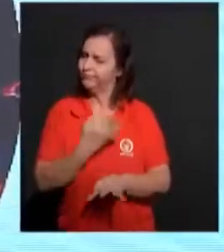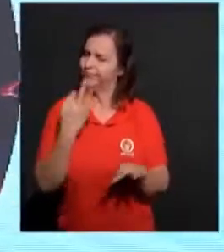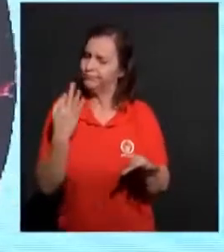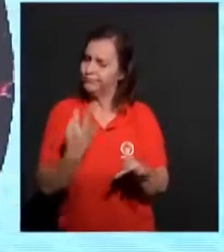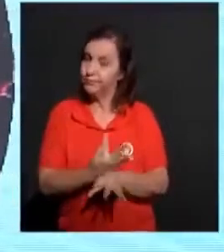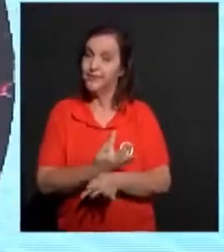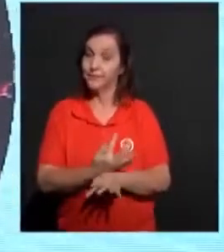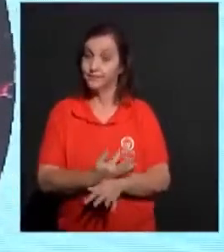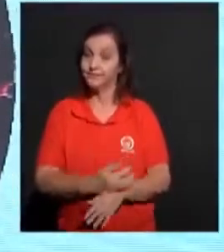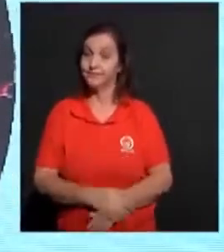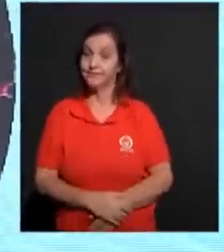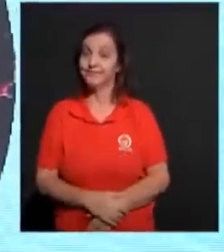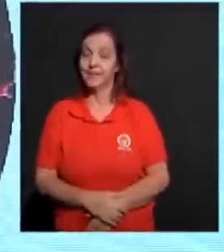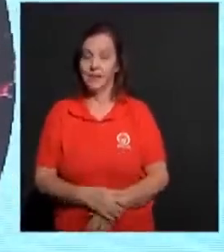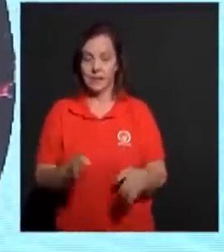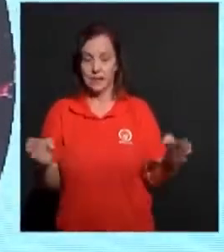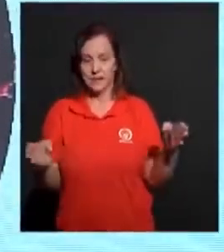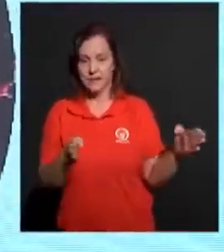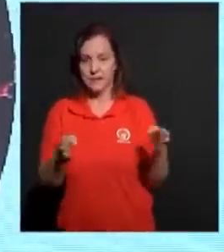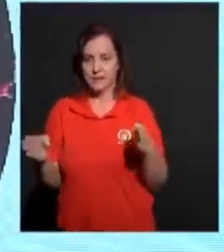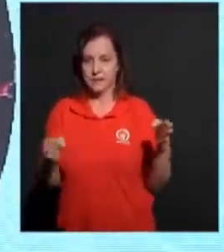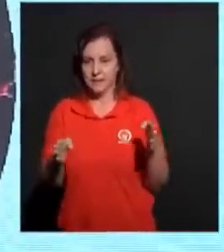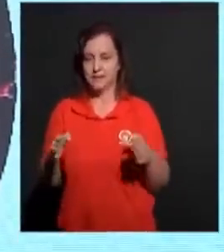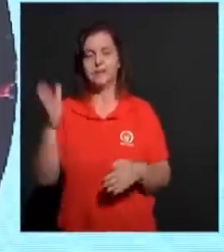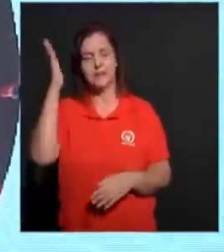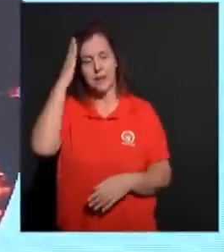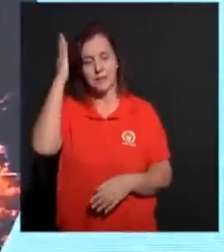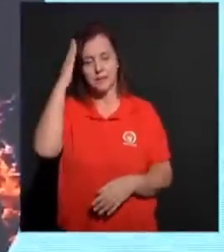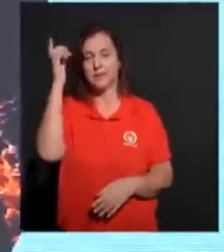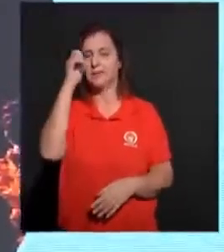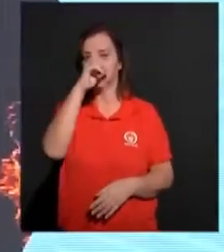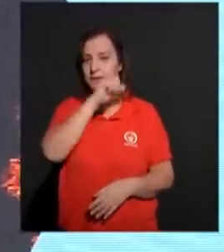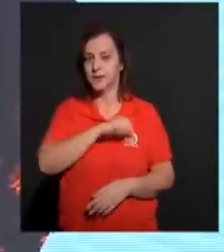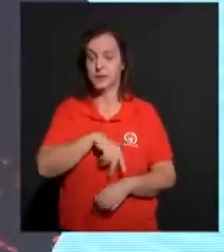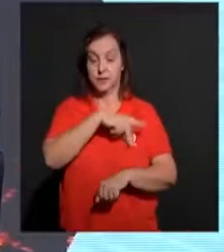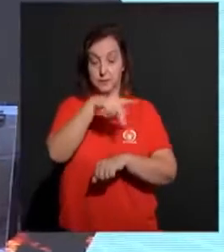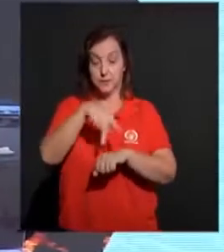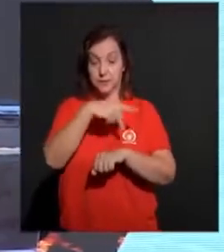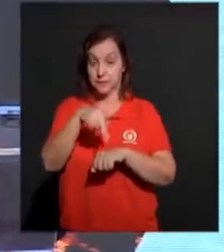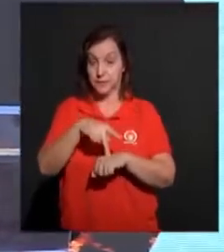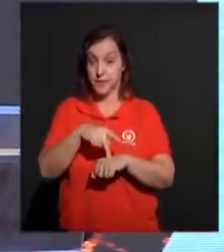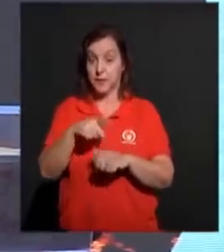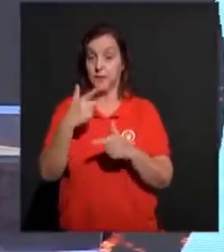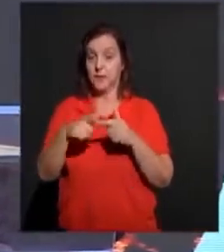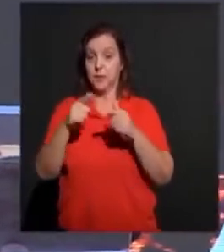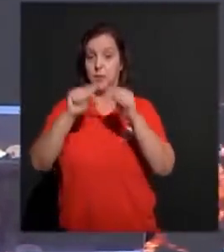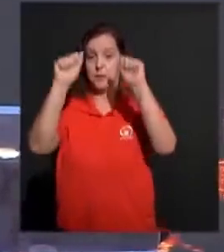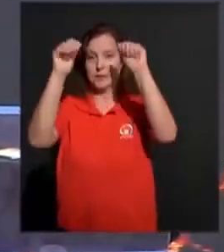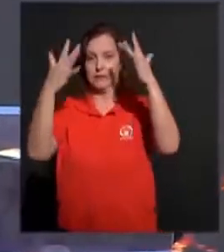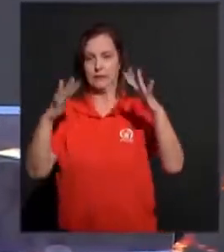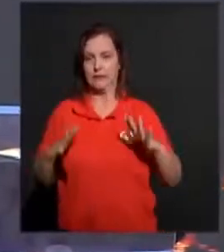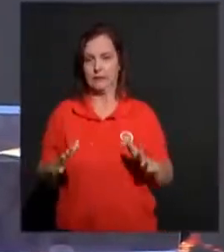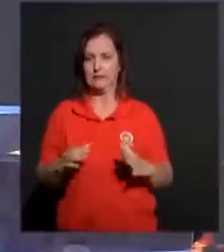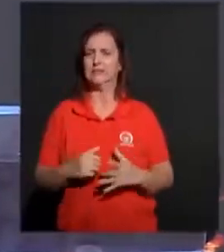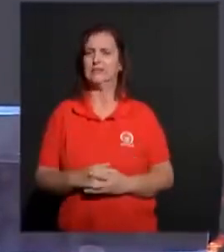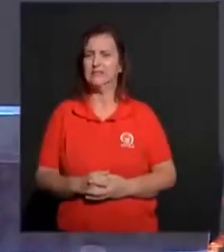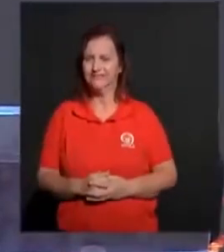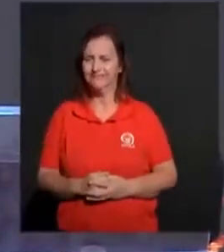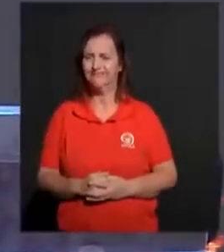Nós estamos vivendo dias difíceis sim na nossa nação. Momentos de crise. Momentos de